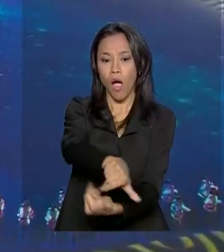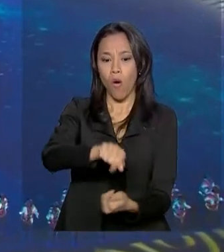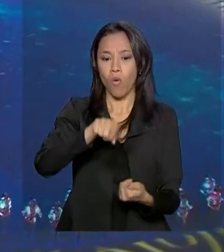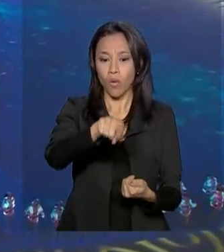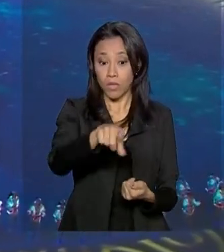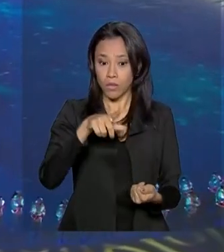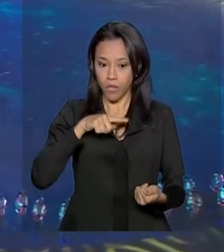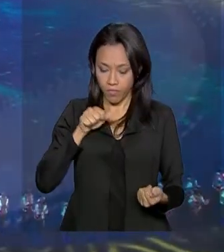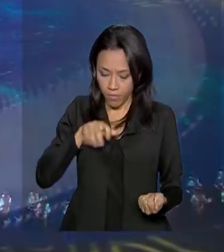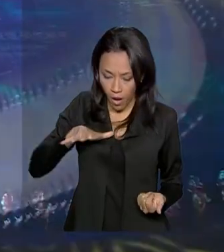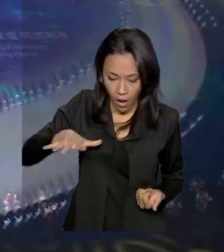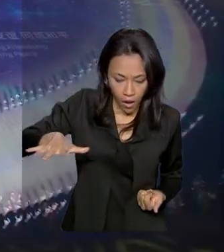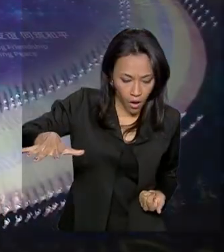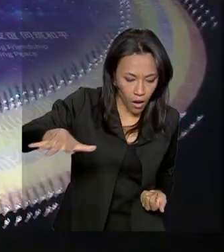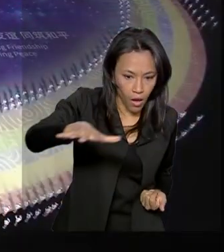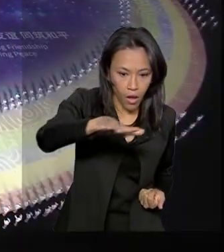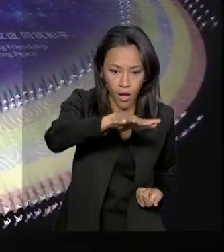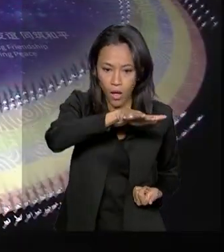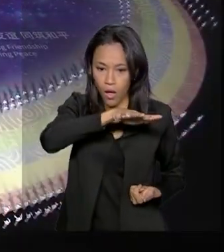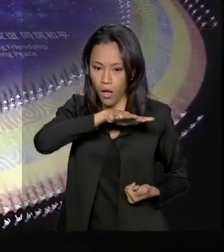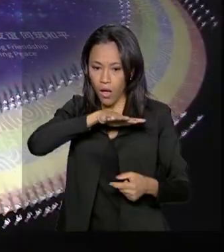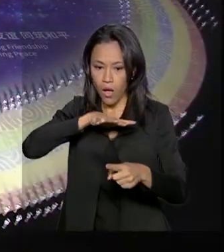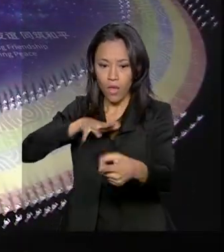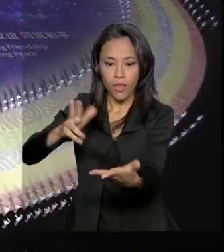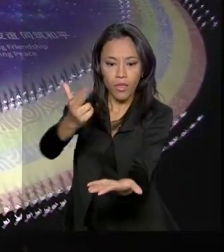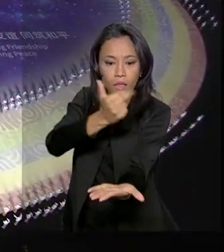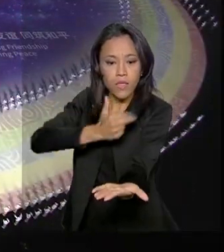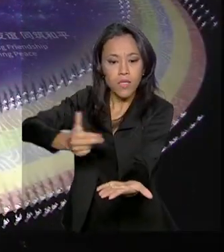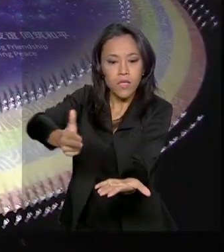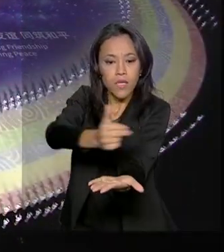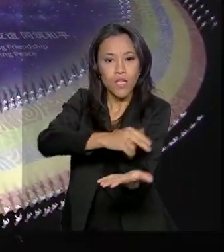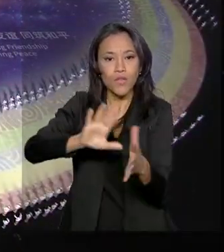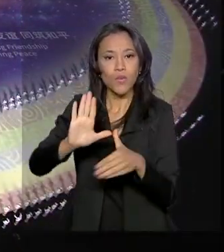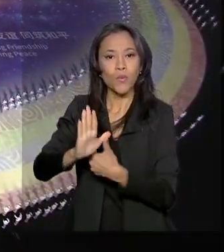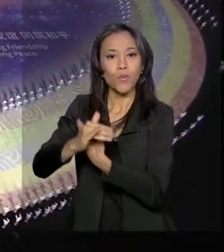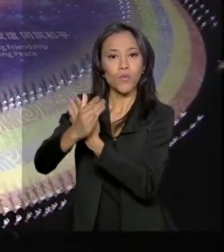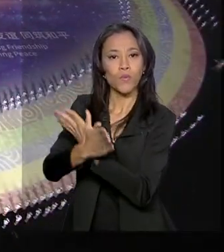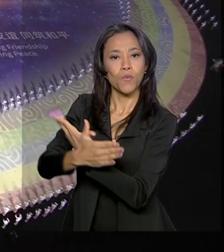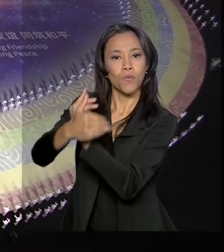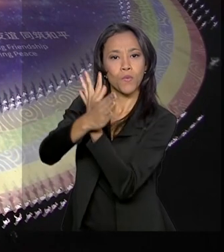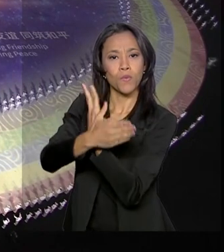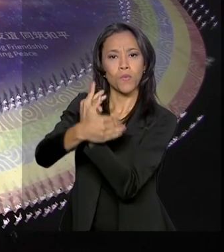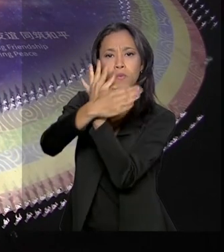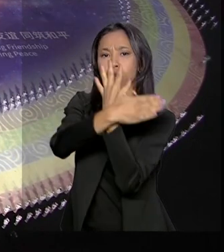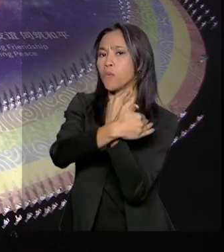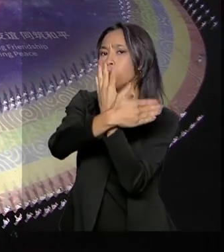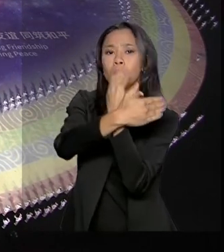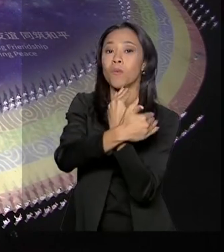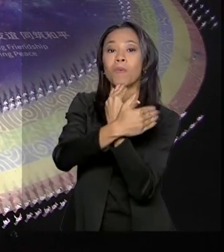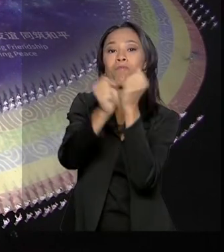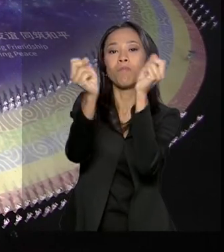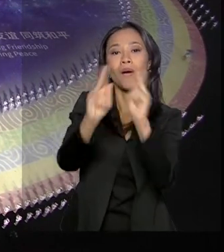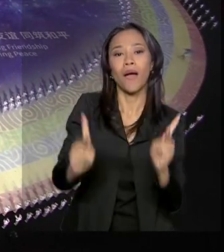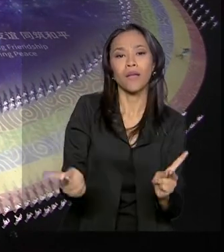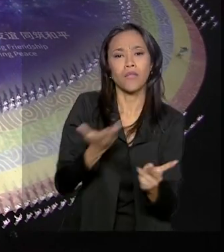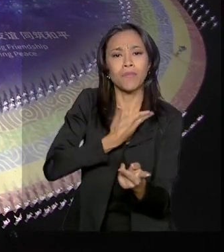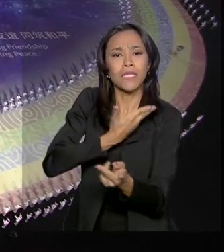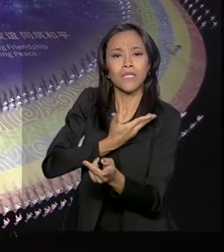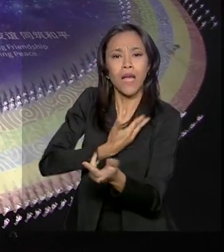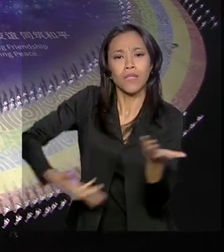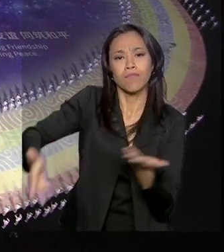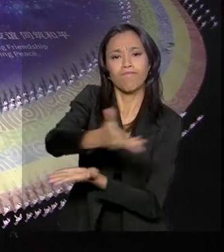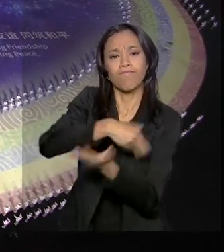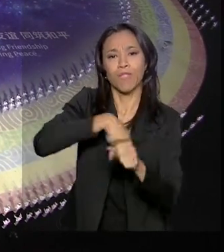mapeada, uma corrente humana formou o desenho de uma pomba, simbolizando a paz e a amizade entre os povos.